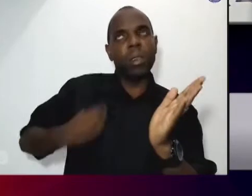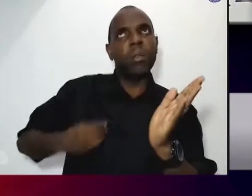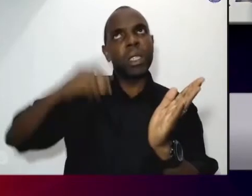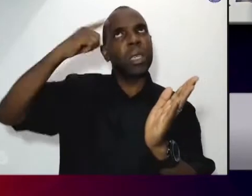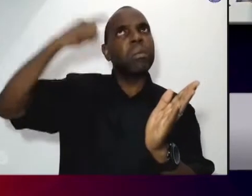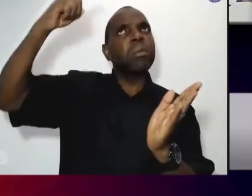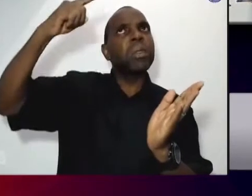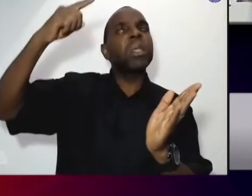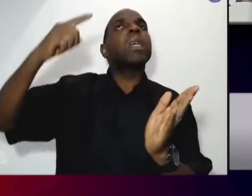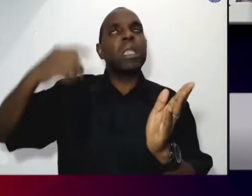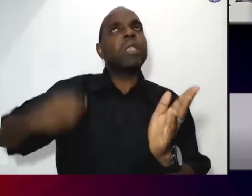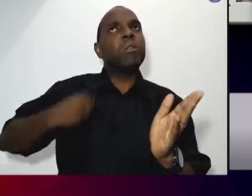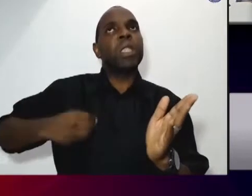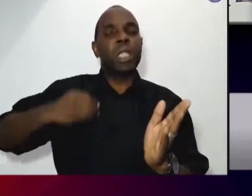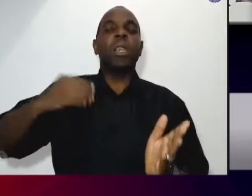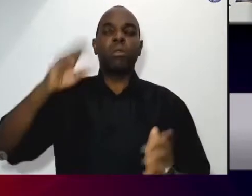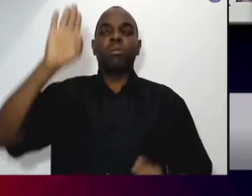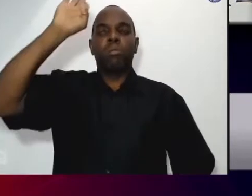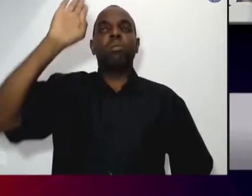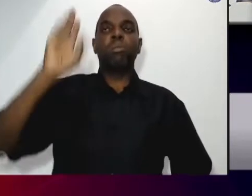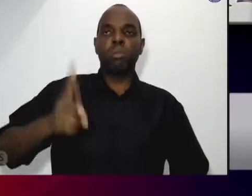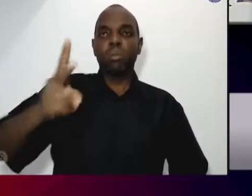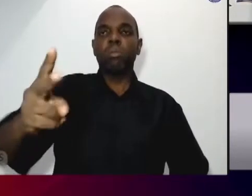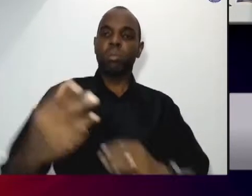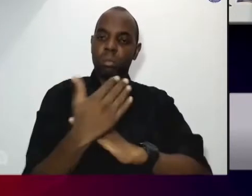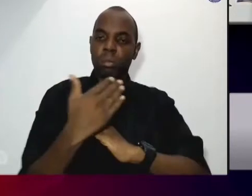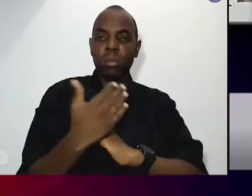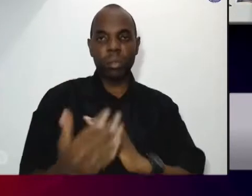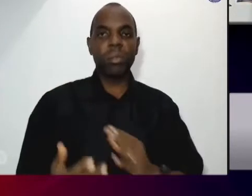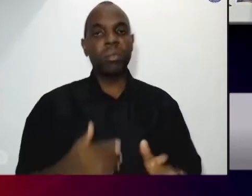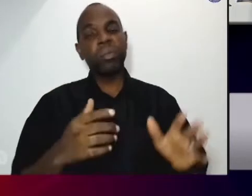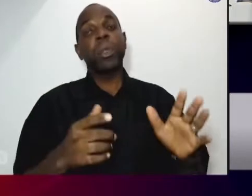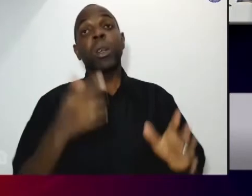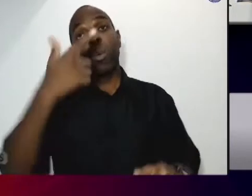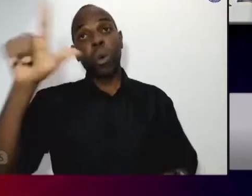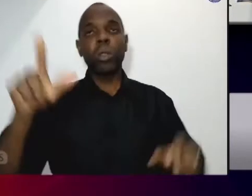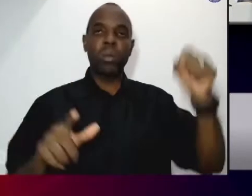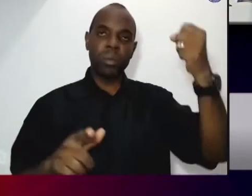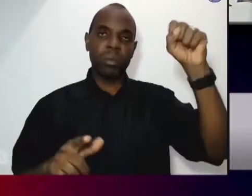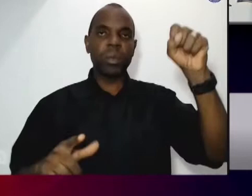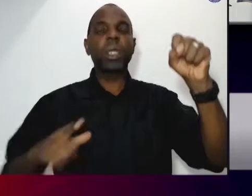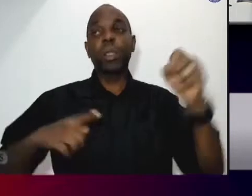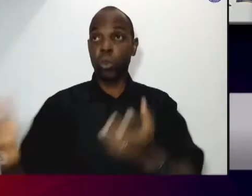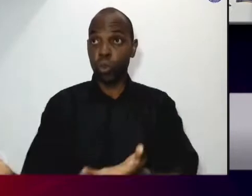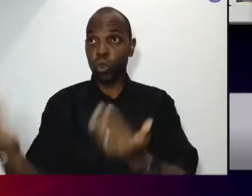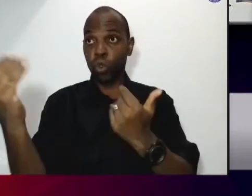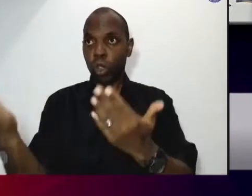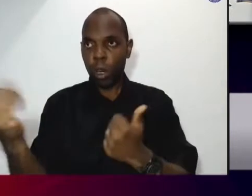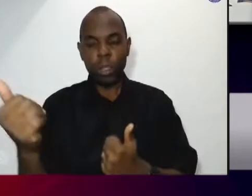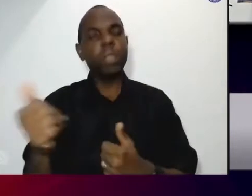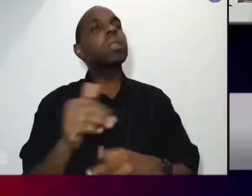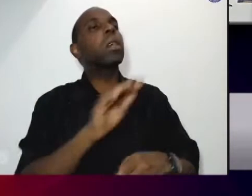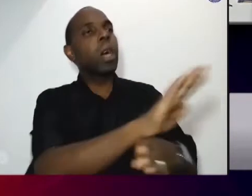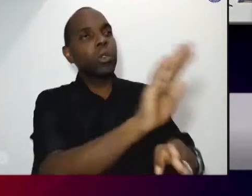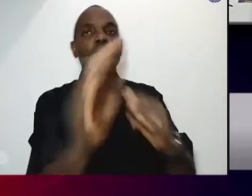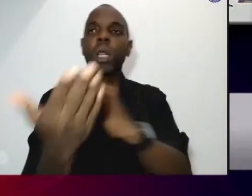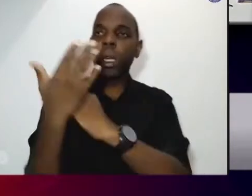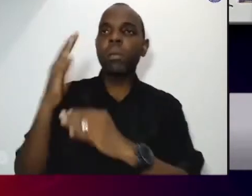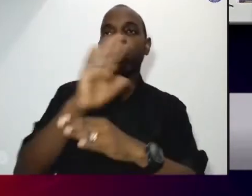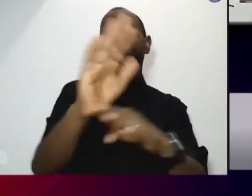Oitavo, despertar os jovens para o dom e a beleza da vida e para cuidar de outros jovens. O nono,